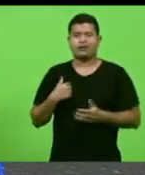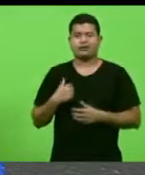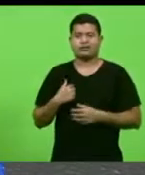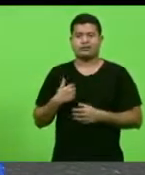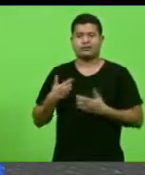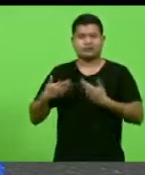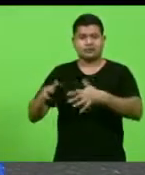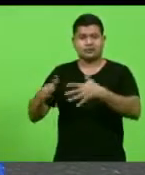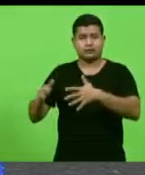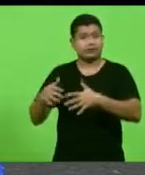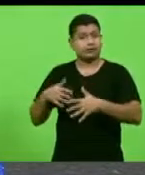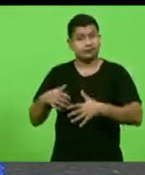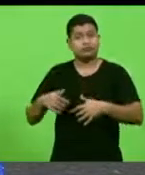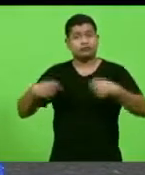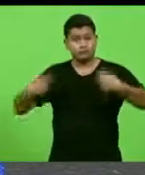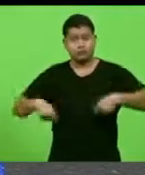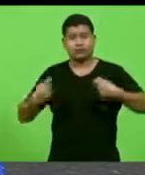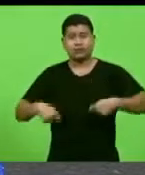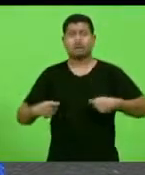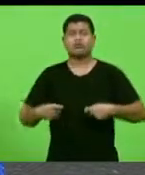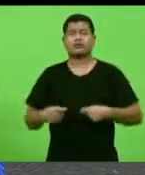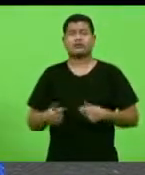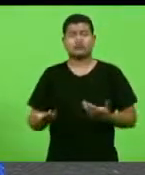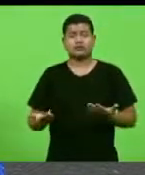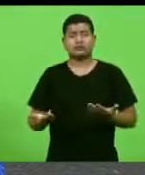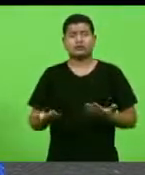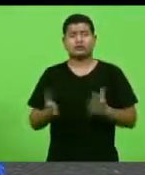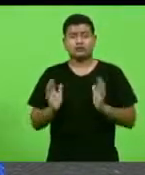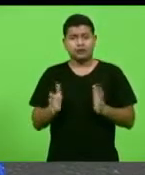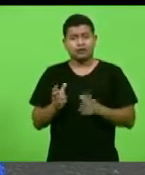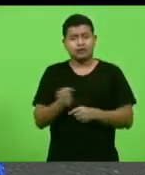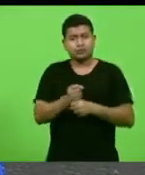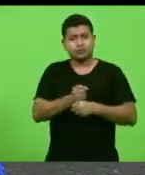no Norte de 15 anos, da 101,